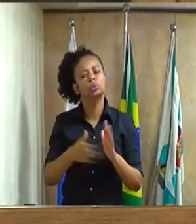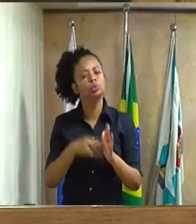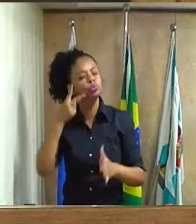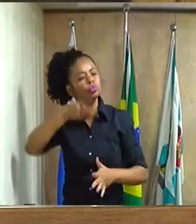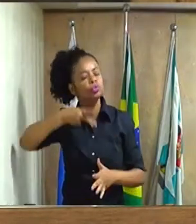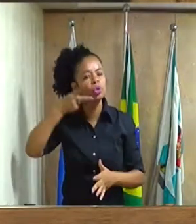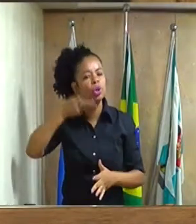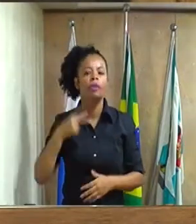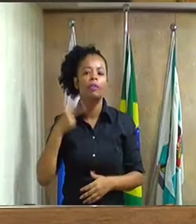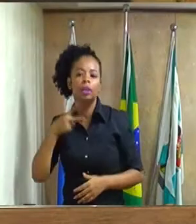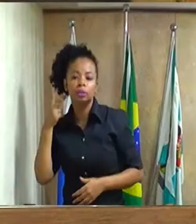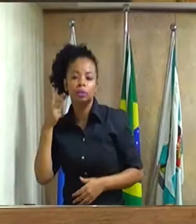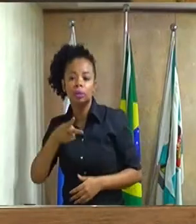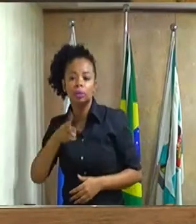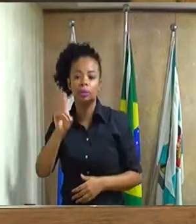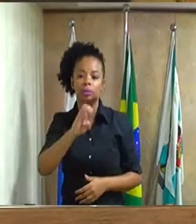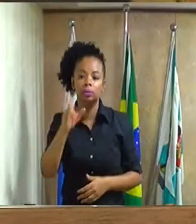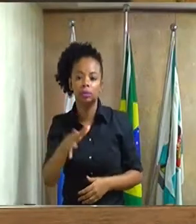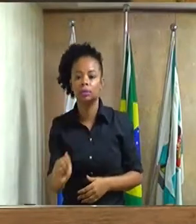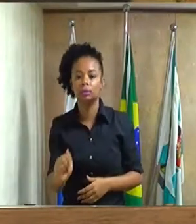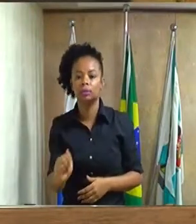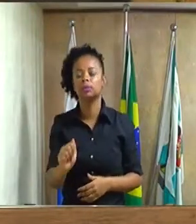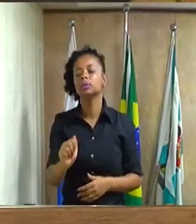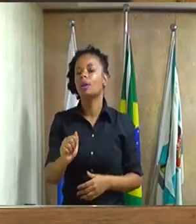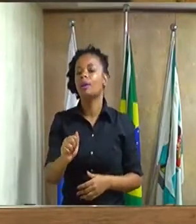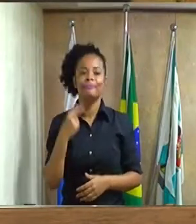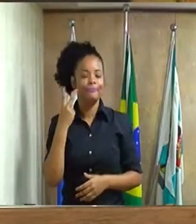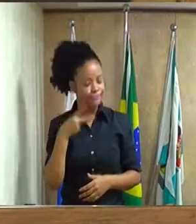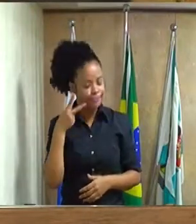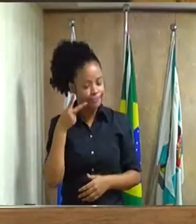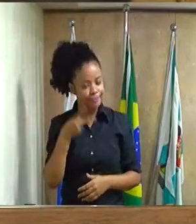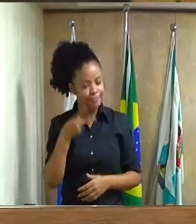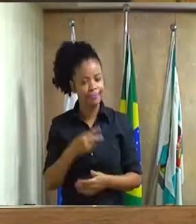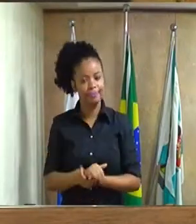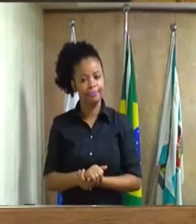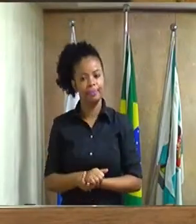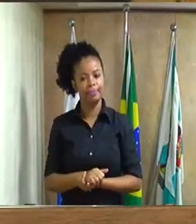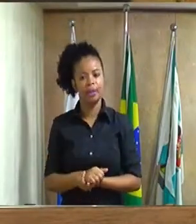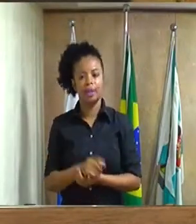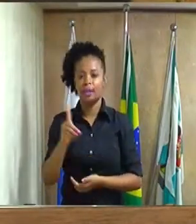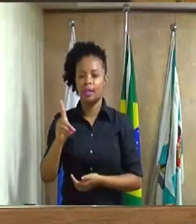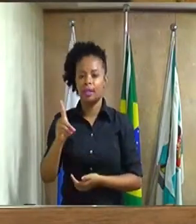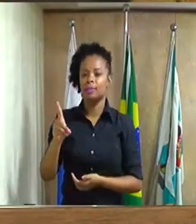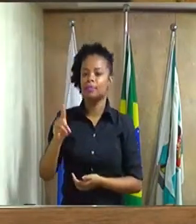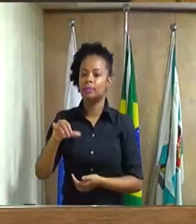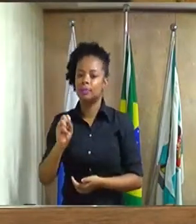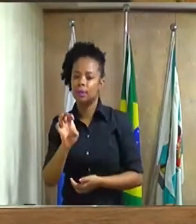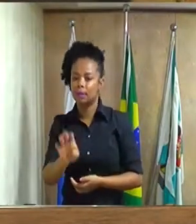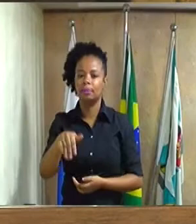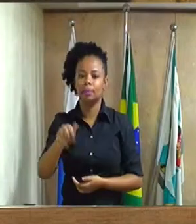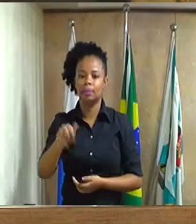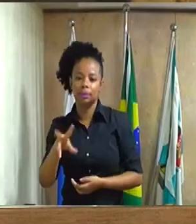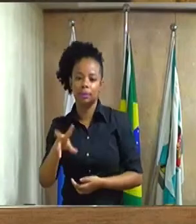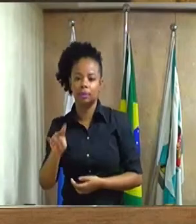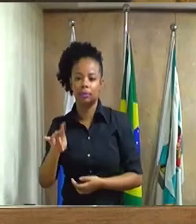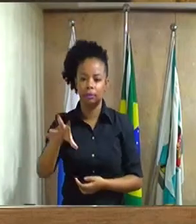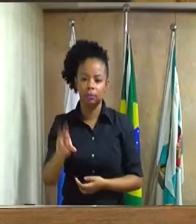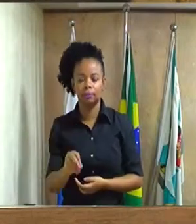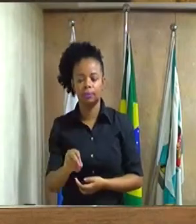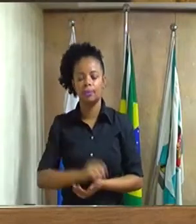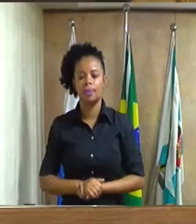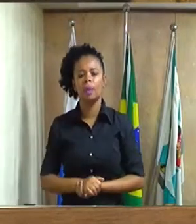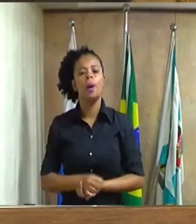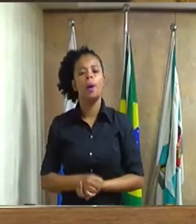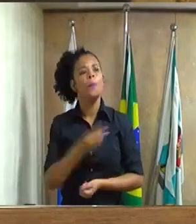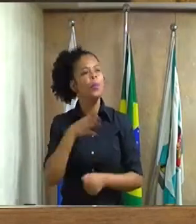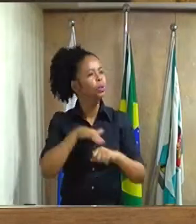vereadora Delsa, vereadora Deise do Marcelo, do seu Dino, boa noite,